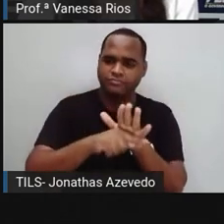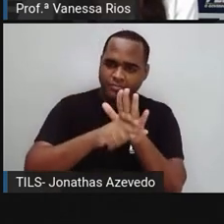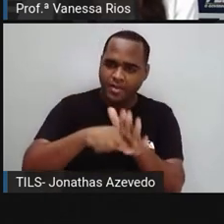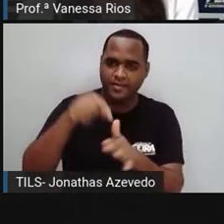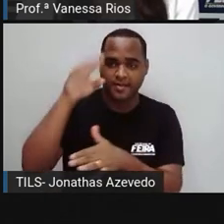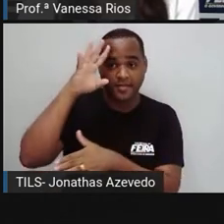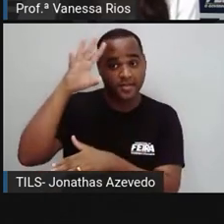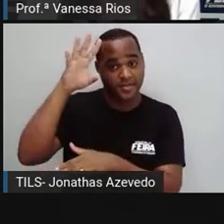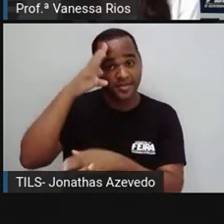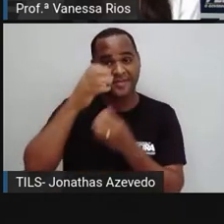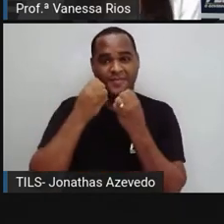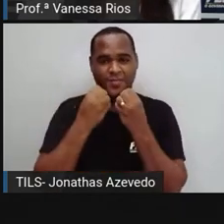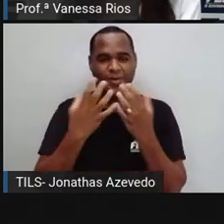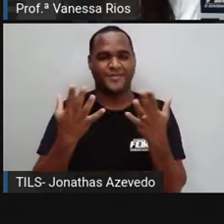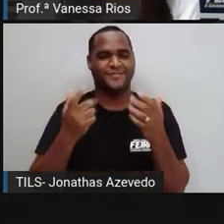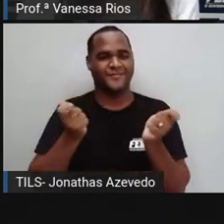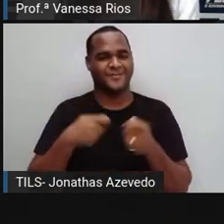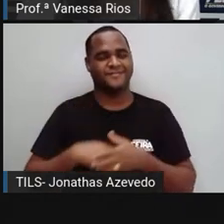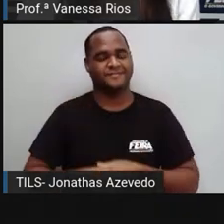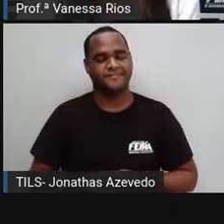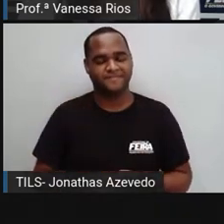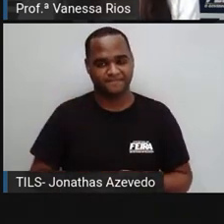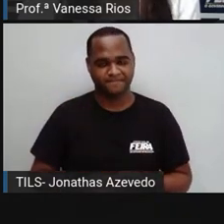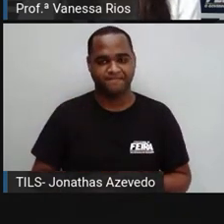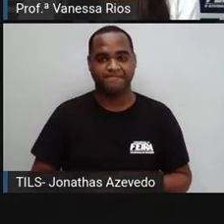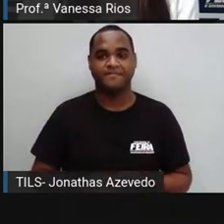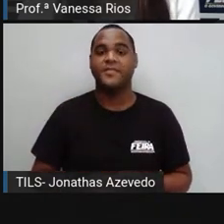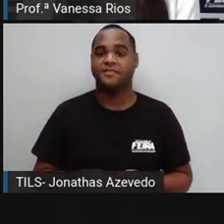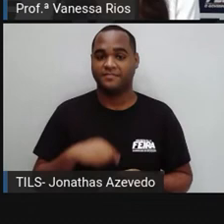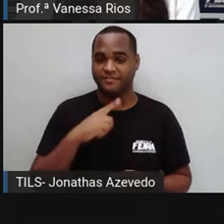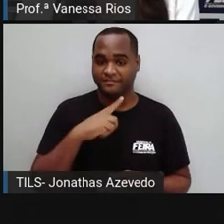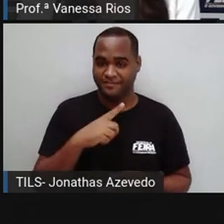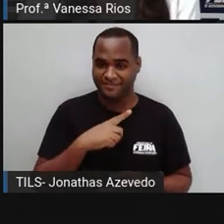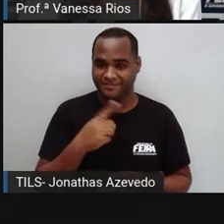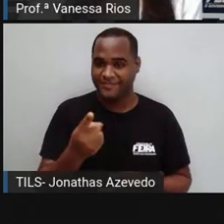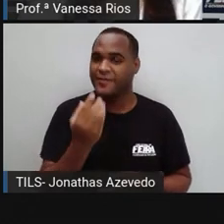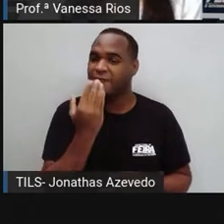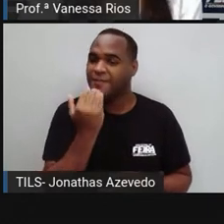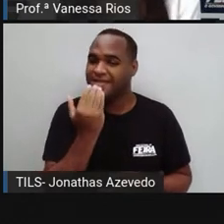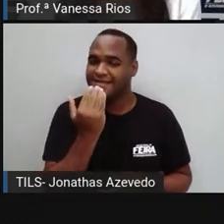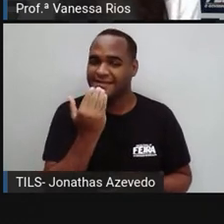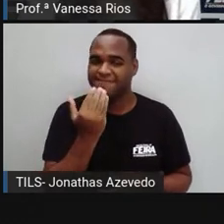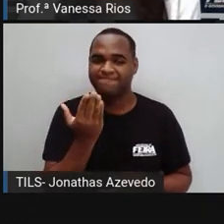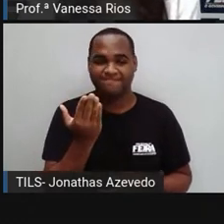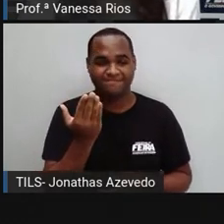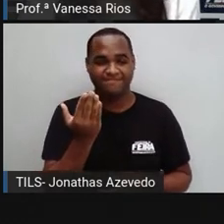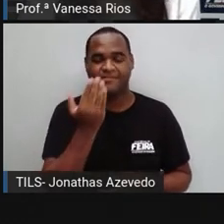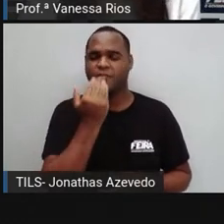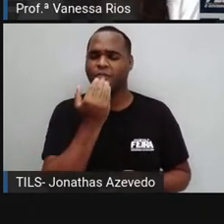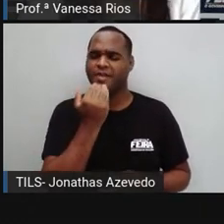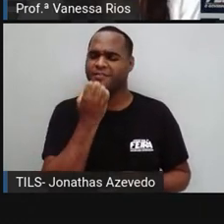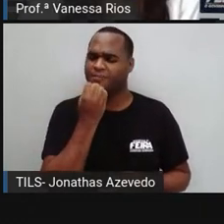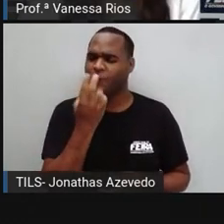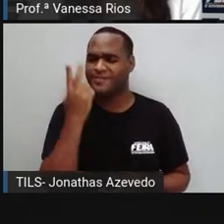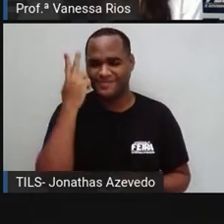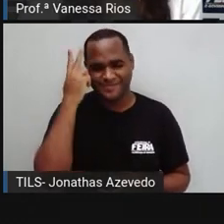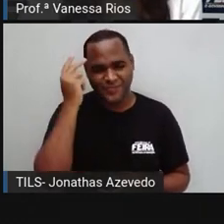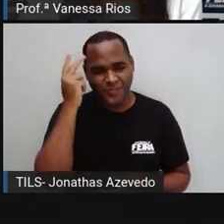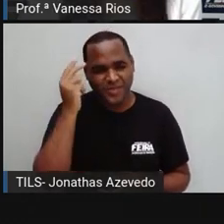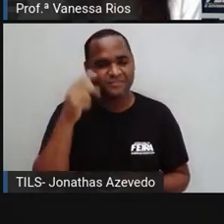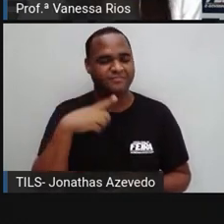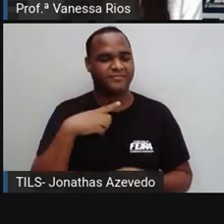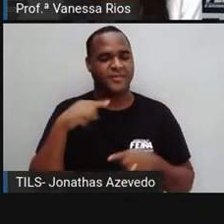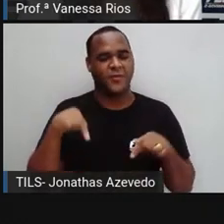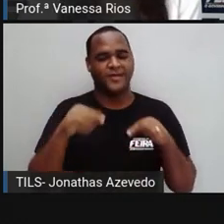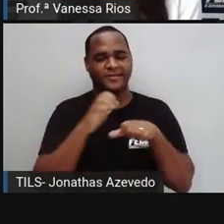empreendedorismo de forma prática. A Pró trouxe aqui, por exemplo, alimentos, não é? É um ramo aí bem comum. E nesta